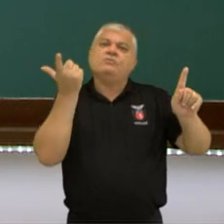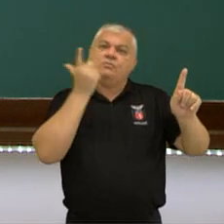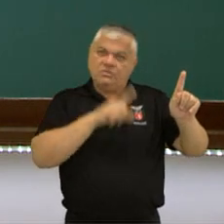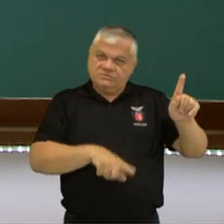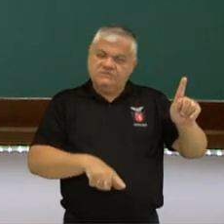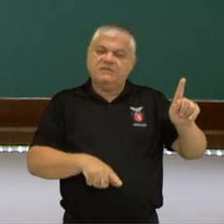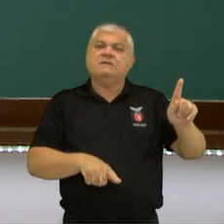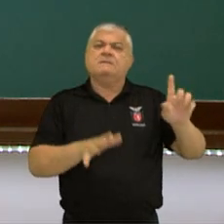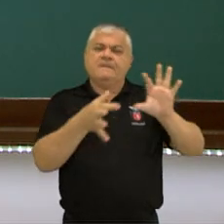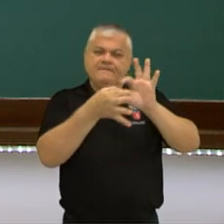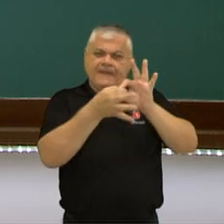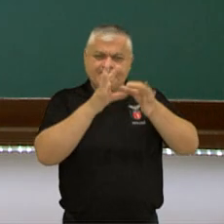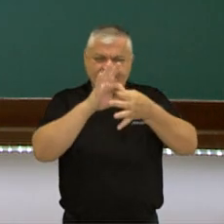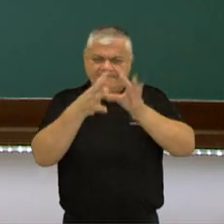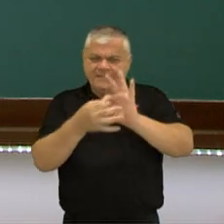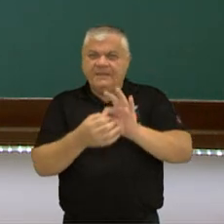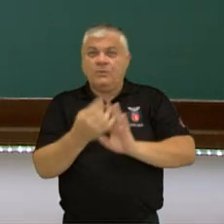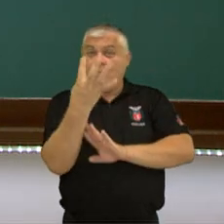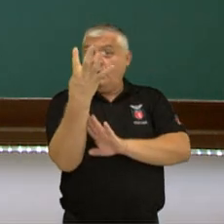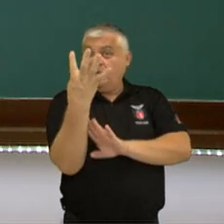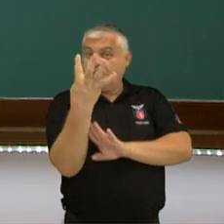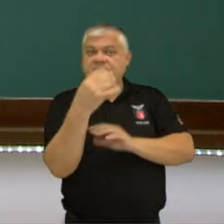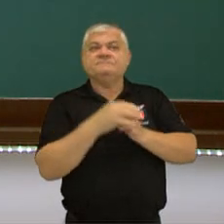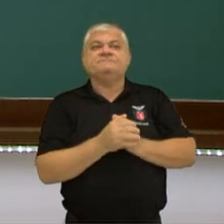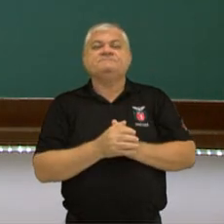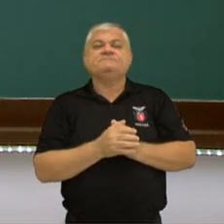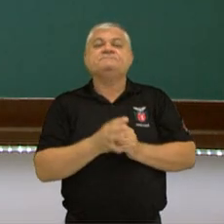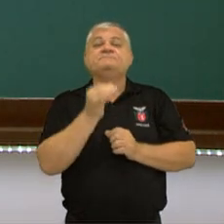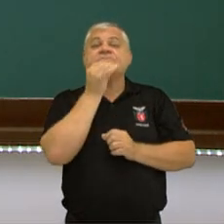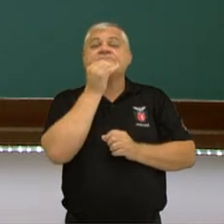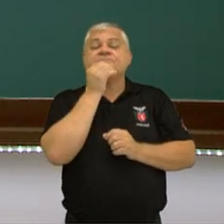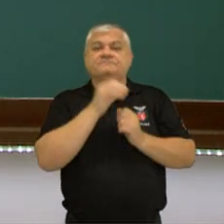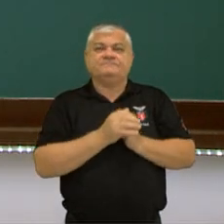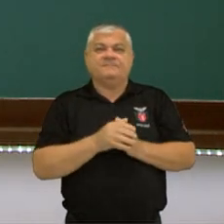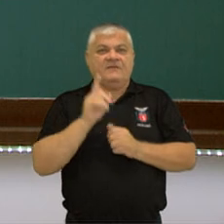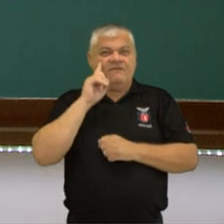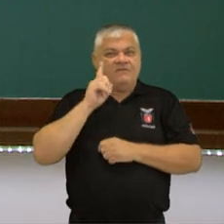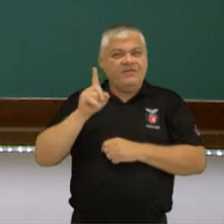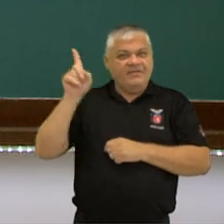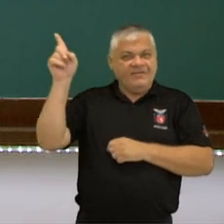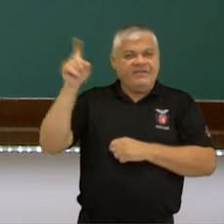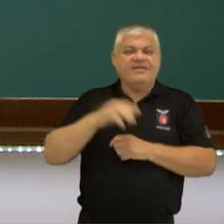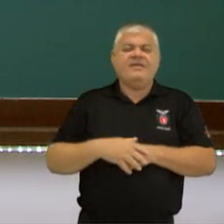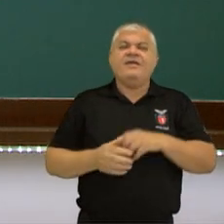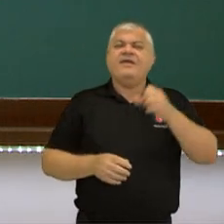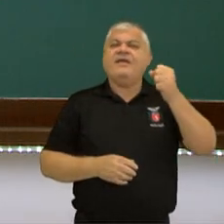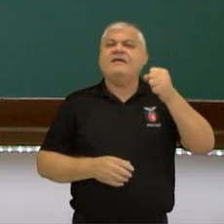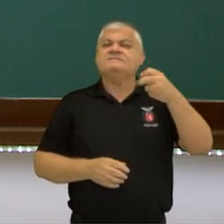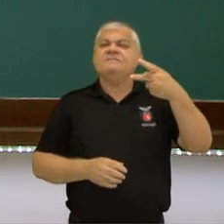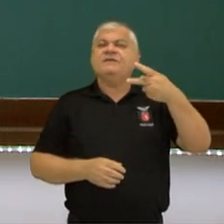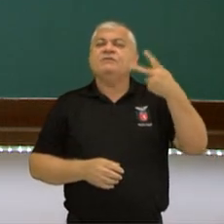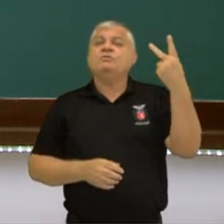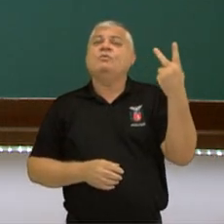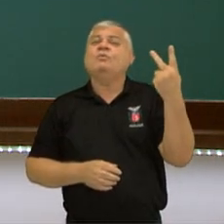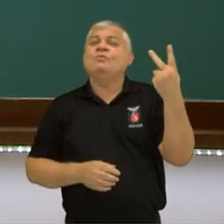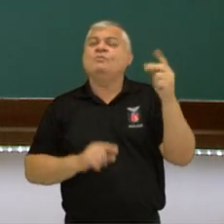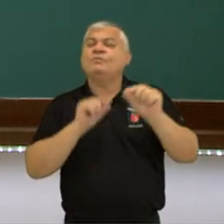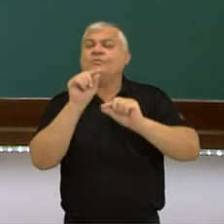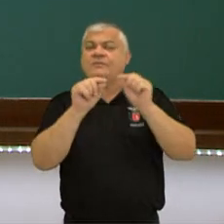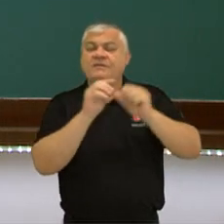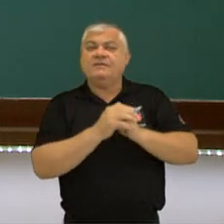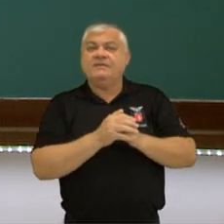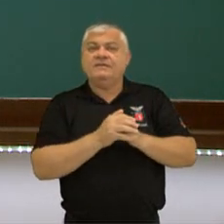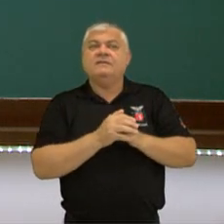as quatro ligações simples. Quando eu tenho a hibridização SP2, o que acontece? Por meio de